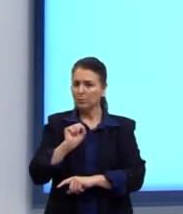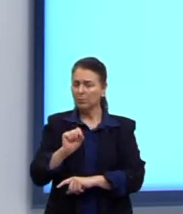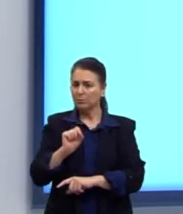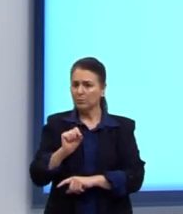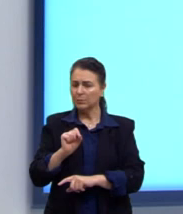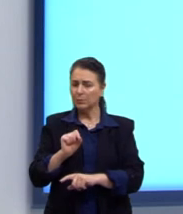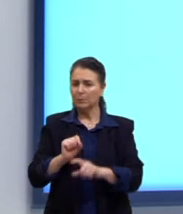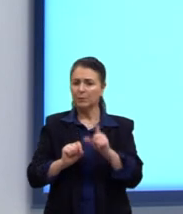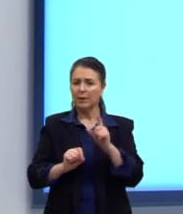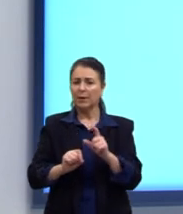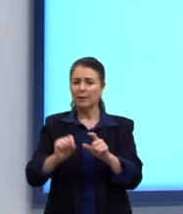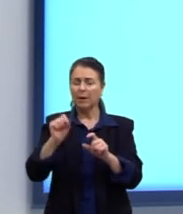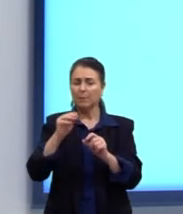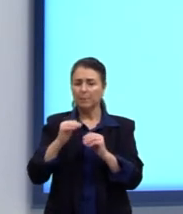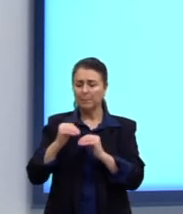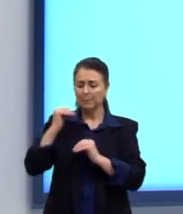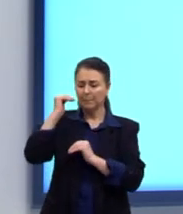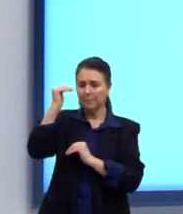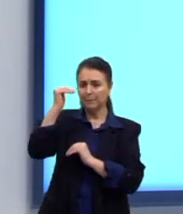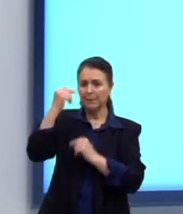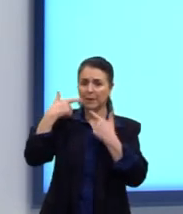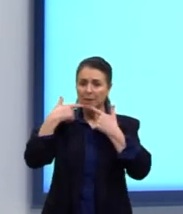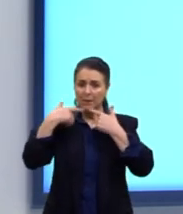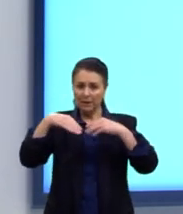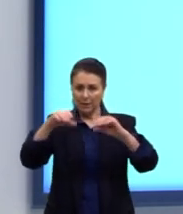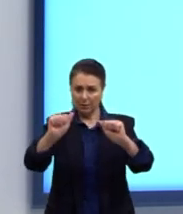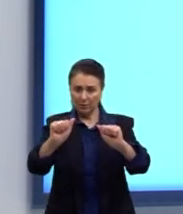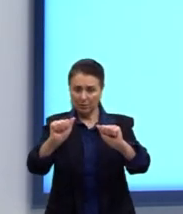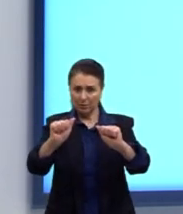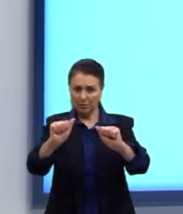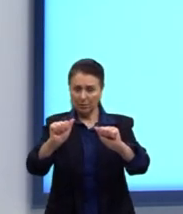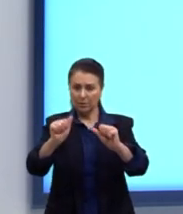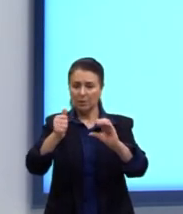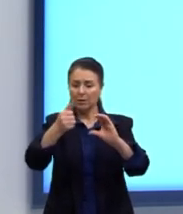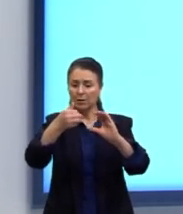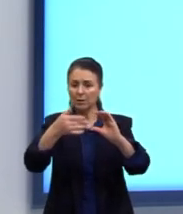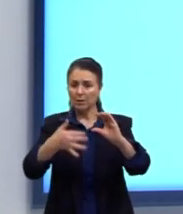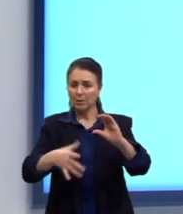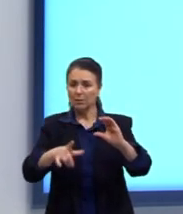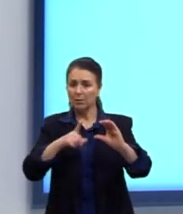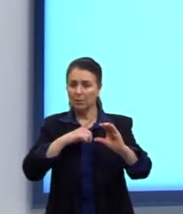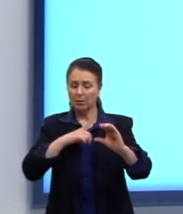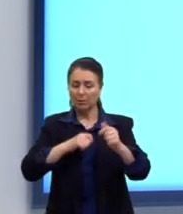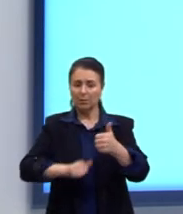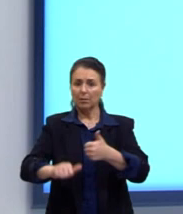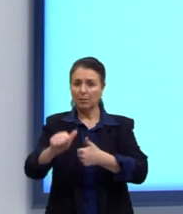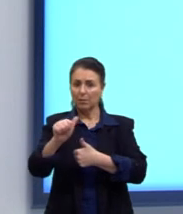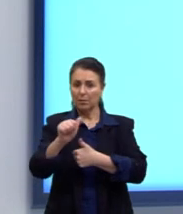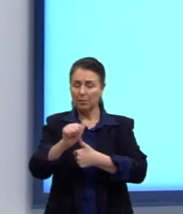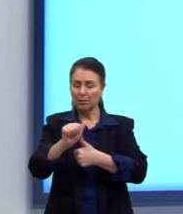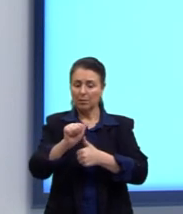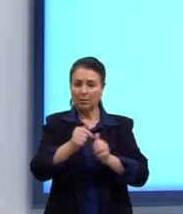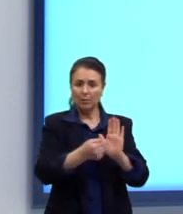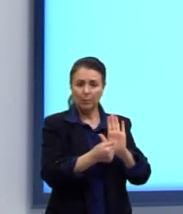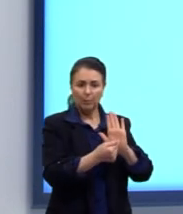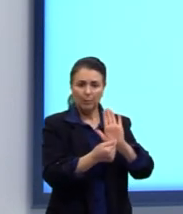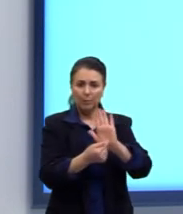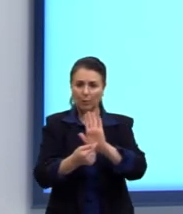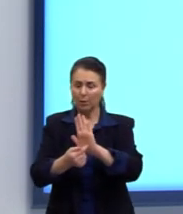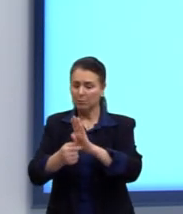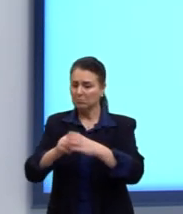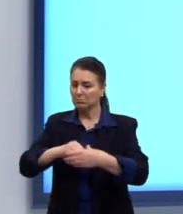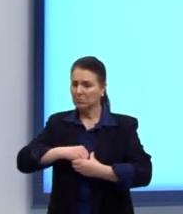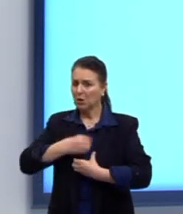metalinguístico que se caracteriza por, letra A, externar atitudes